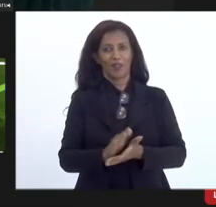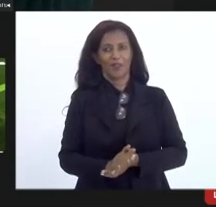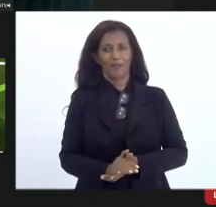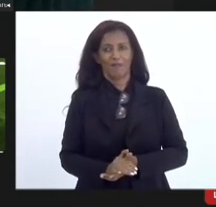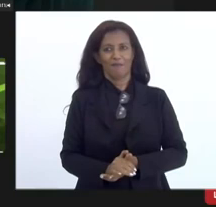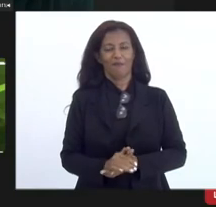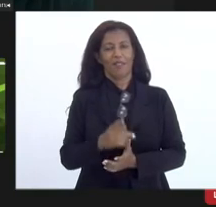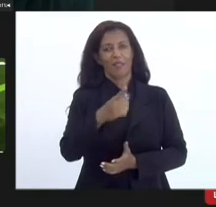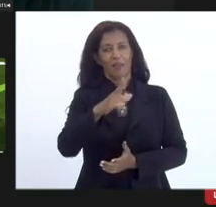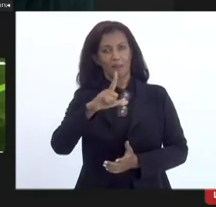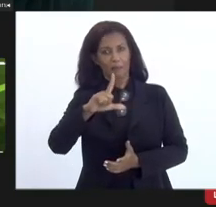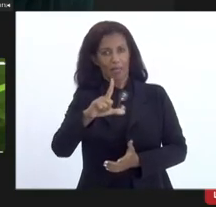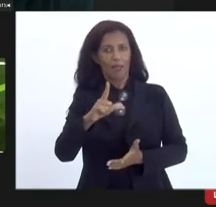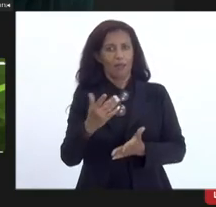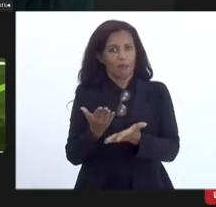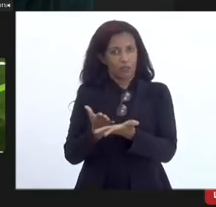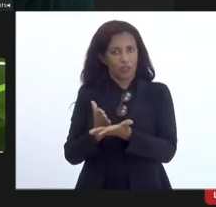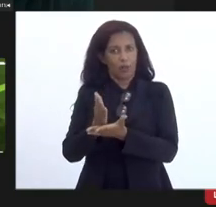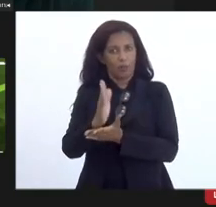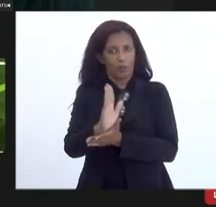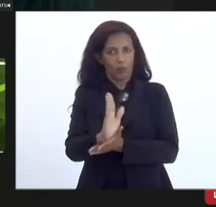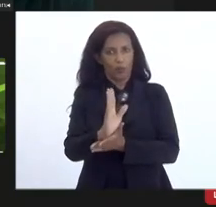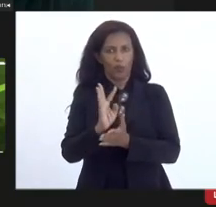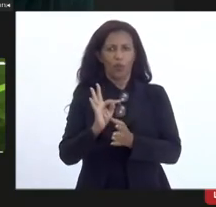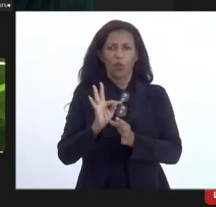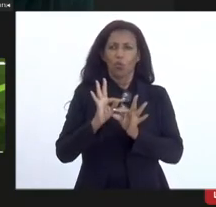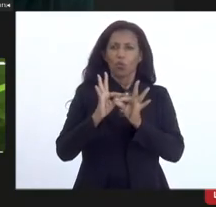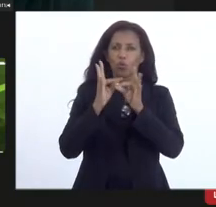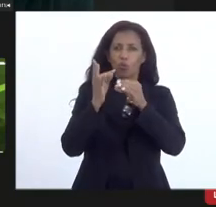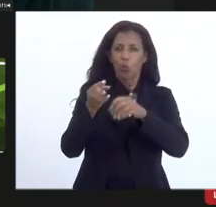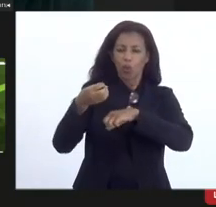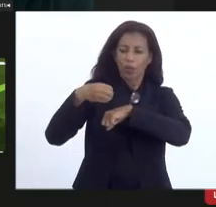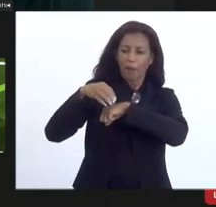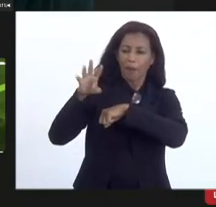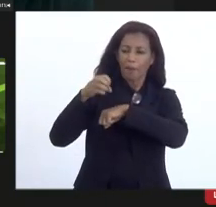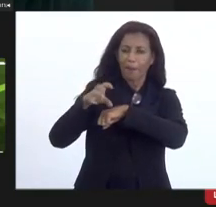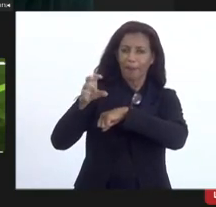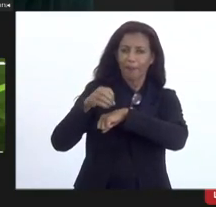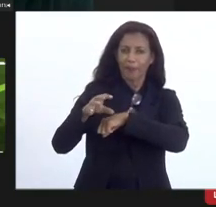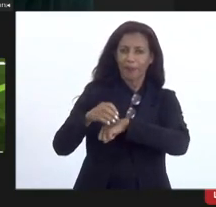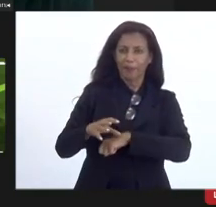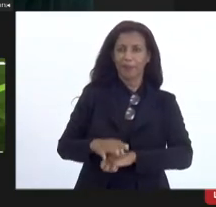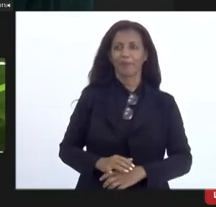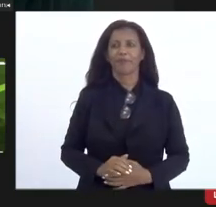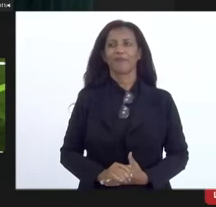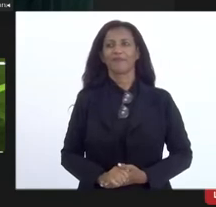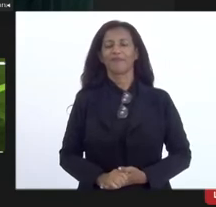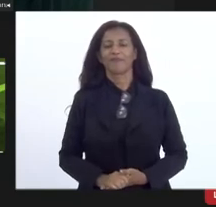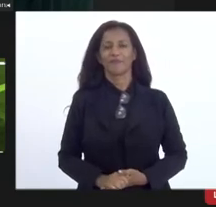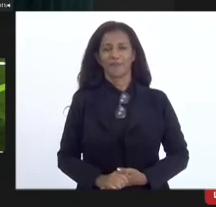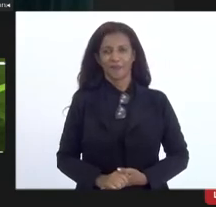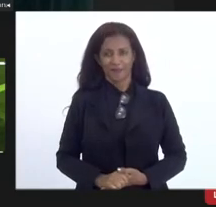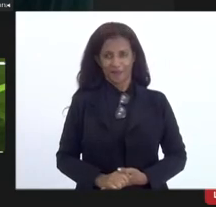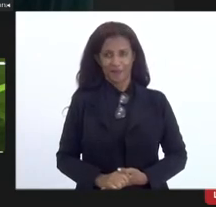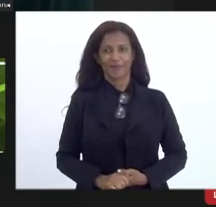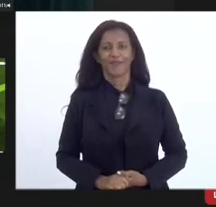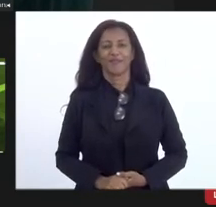que a gente aprovou, eu vou passar todas essas opções. Voto com a relatora Márcia Dias.